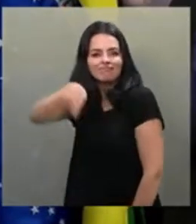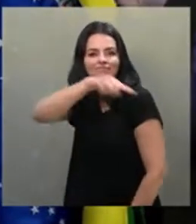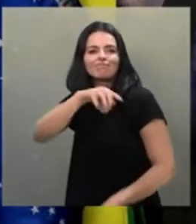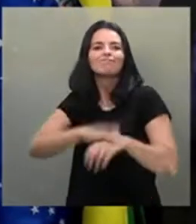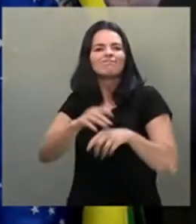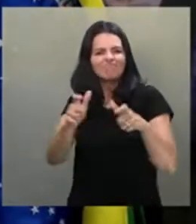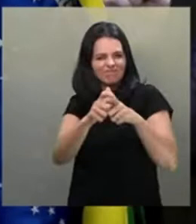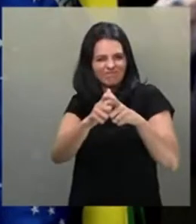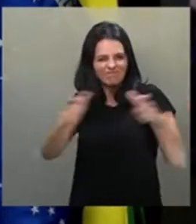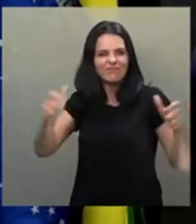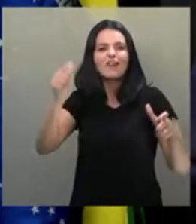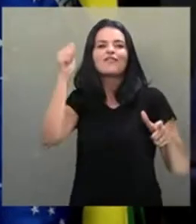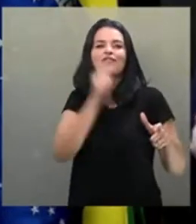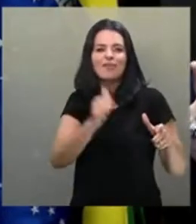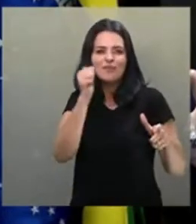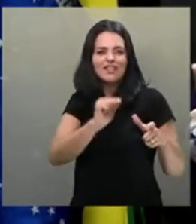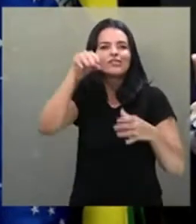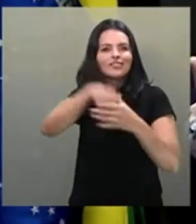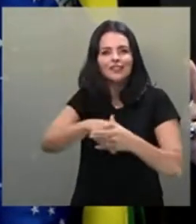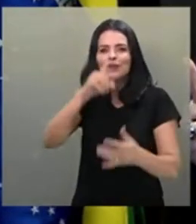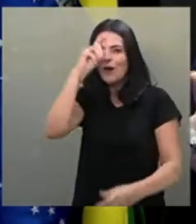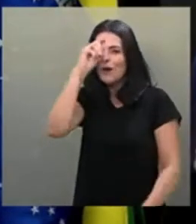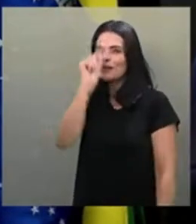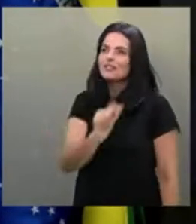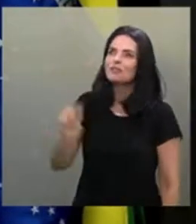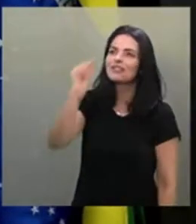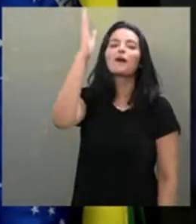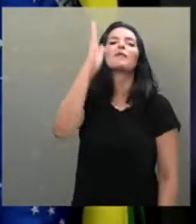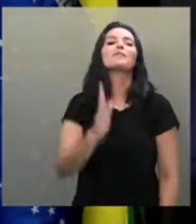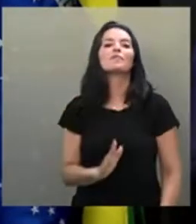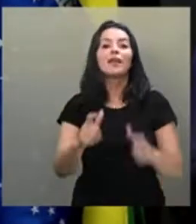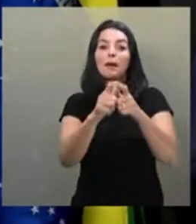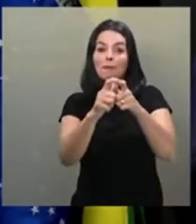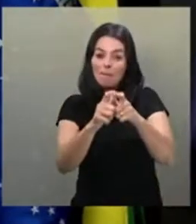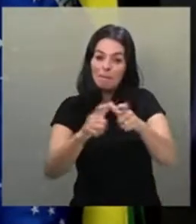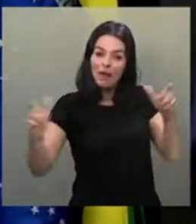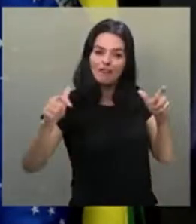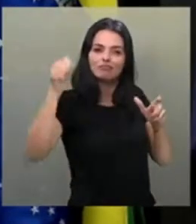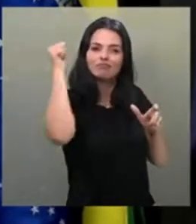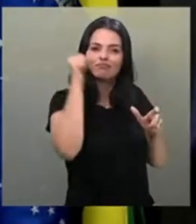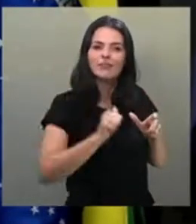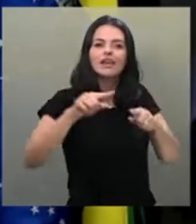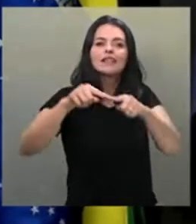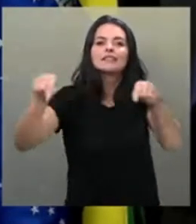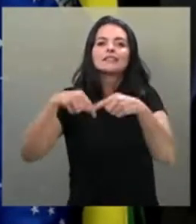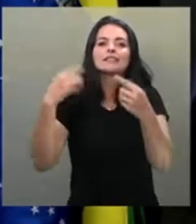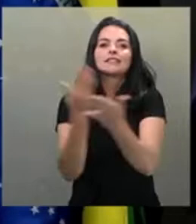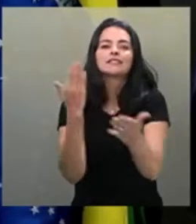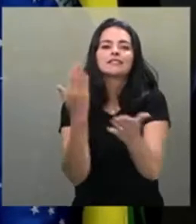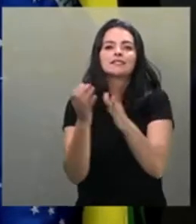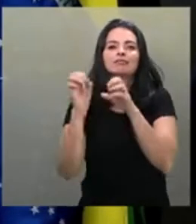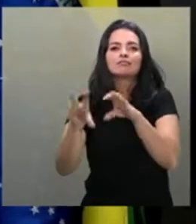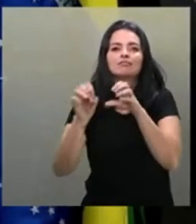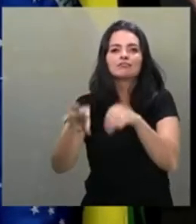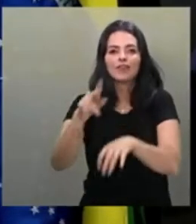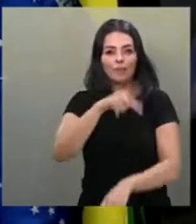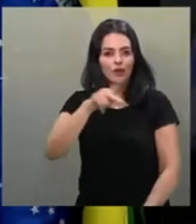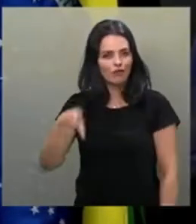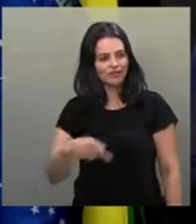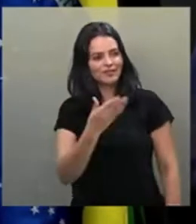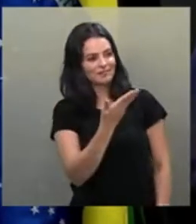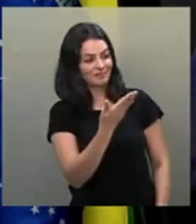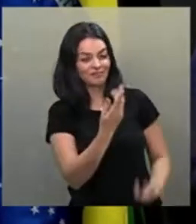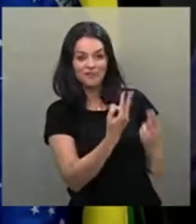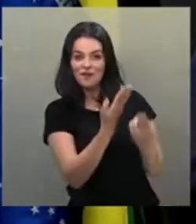majoritariamente femininos nos hospitais desse país. Foram as mulheres, nas salas de aula, como professora, Joseline,